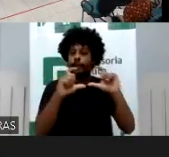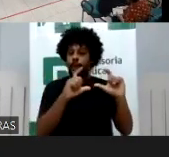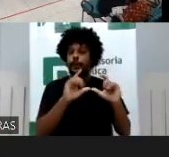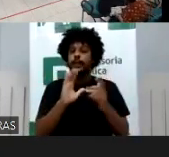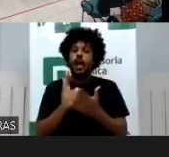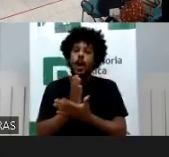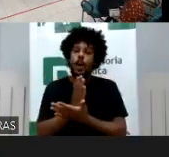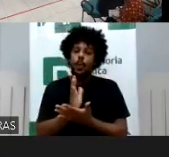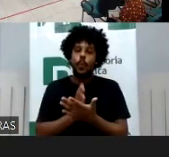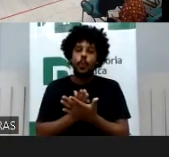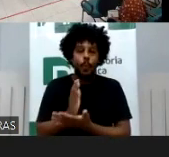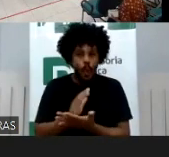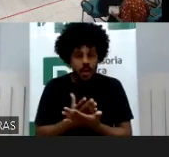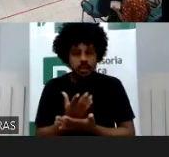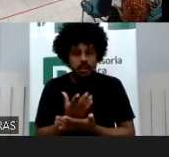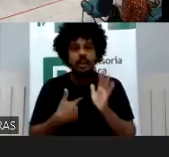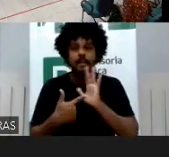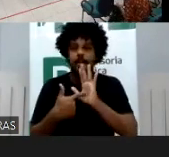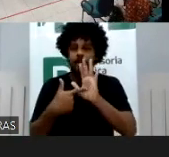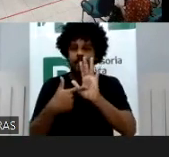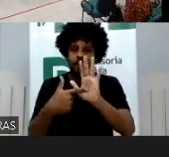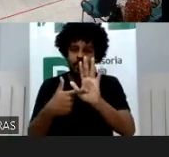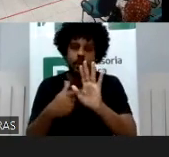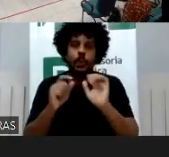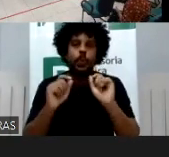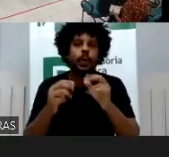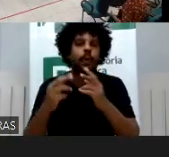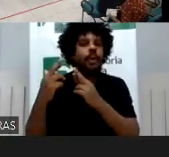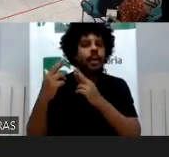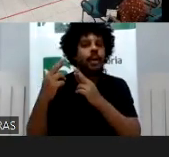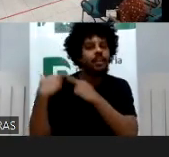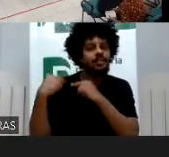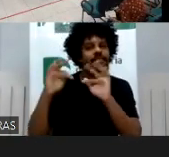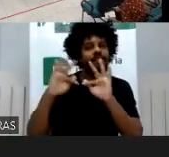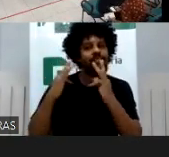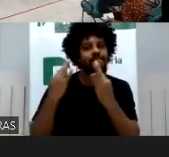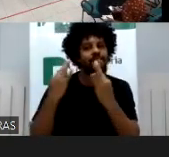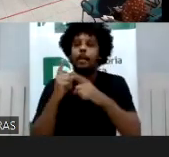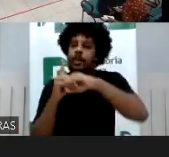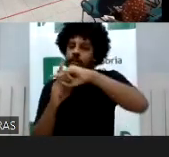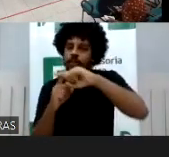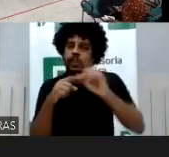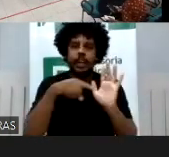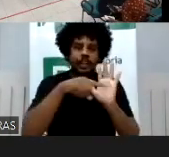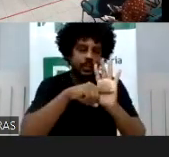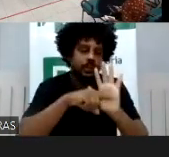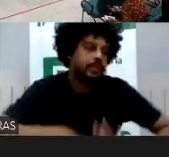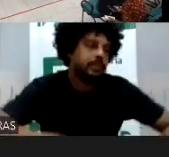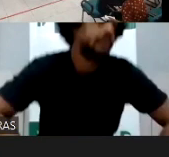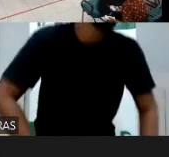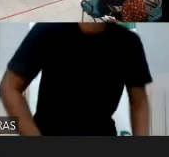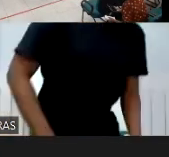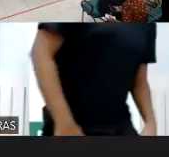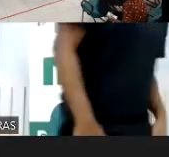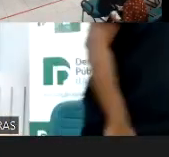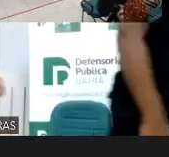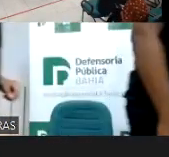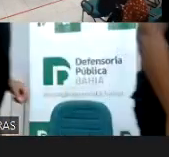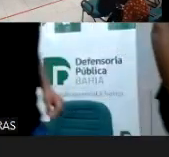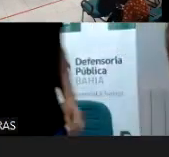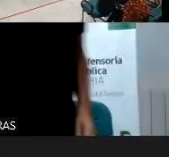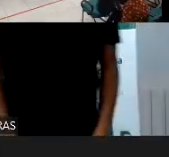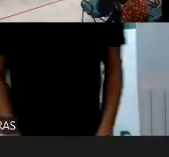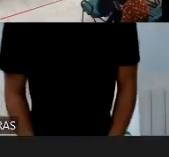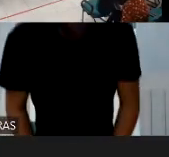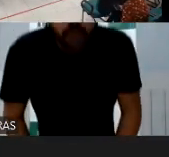eu concebo como parentalidade positiva e parentalidade negativa. Aqui são imagens reais retiradas da internet,